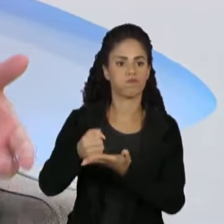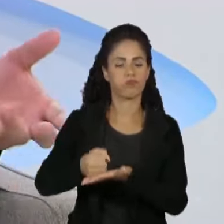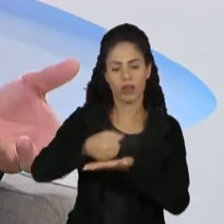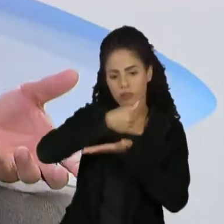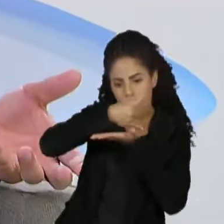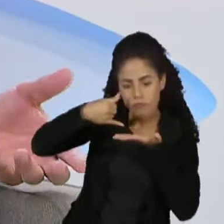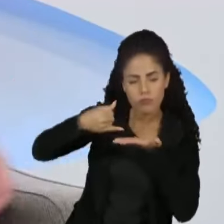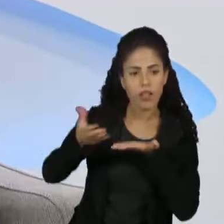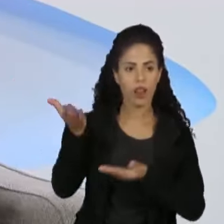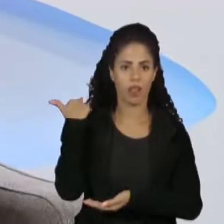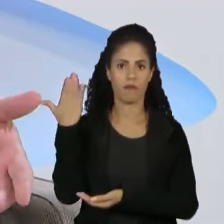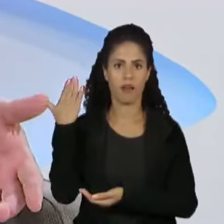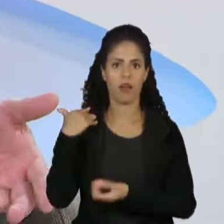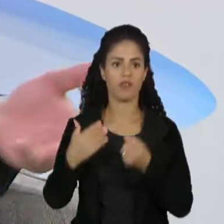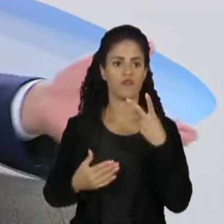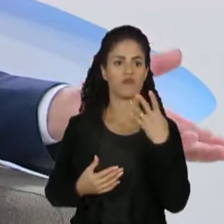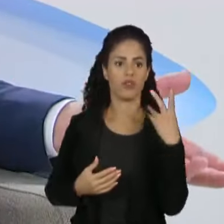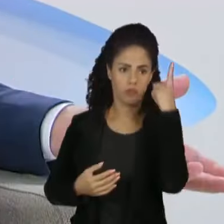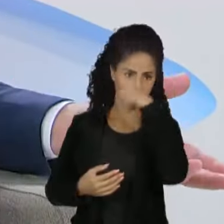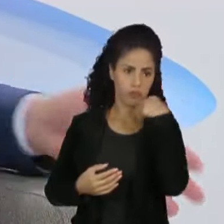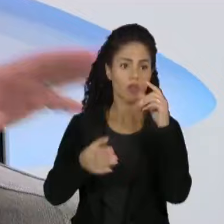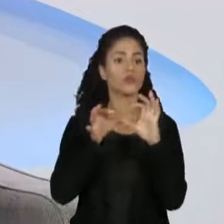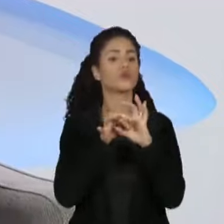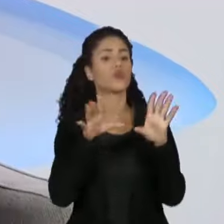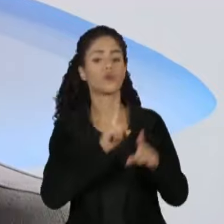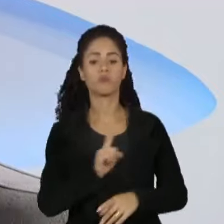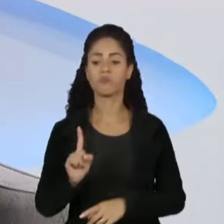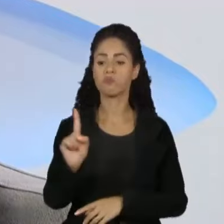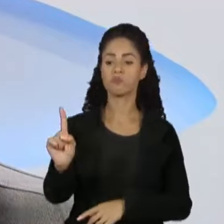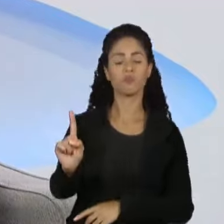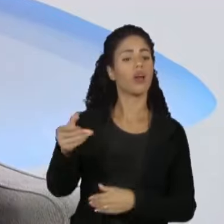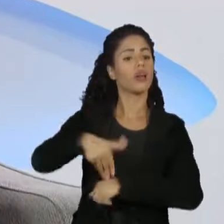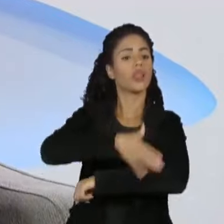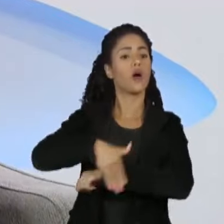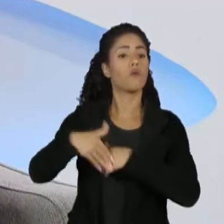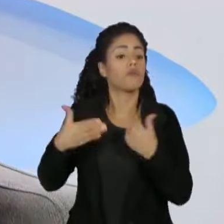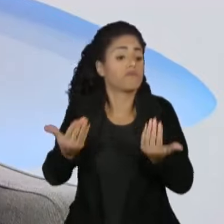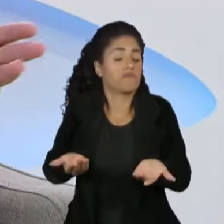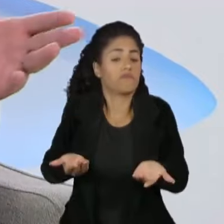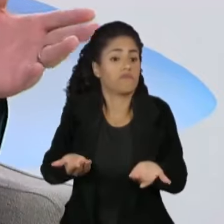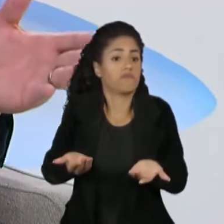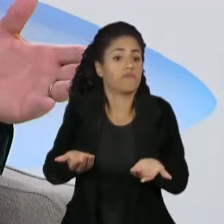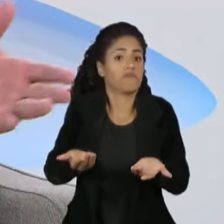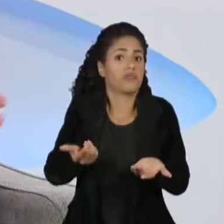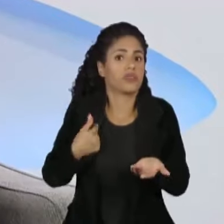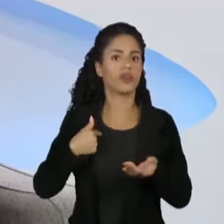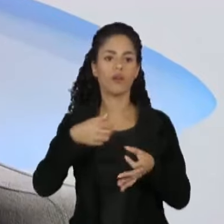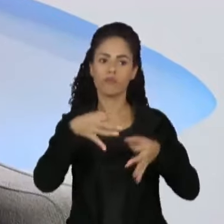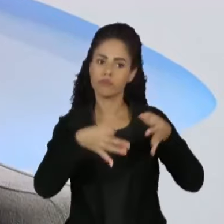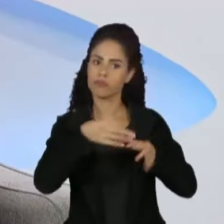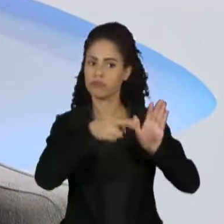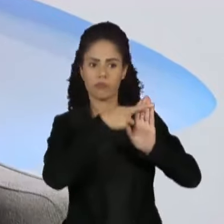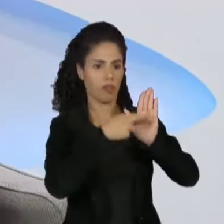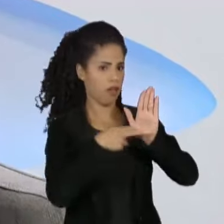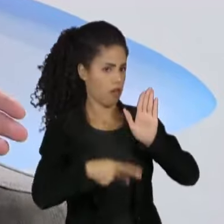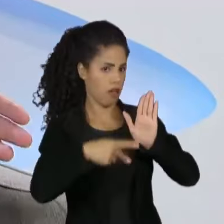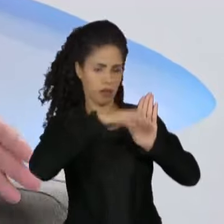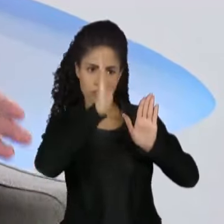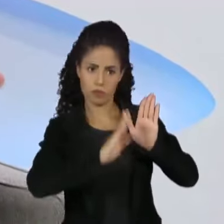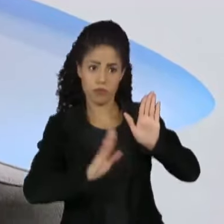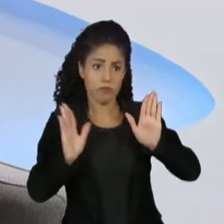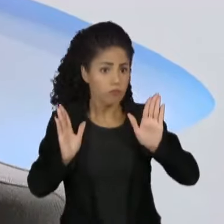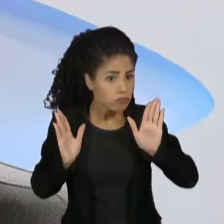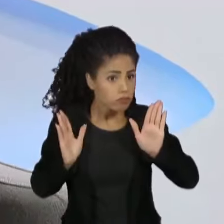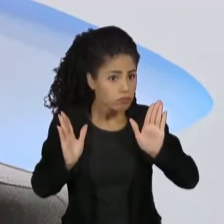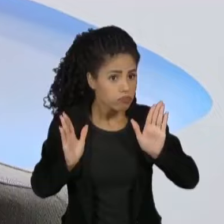Grosso há poucos dias atrás, em 24 horas estava solto. Então, nós estamos jogando com as regras da lei brasileira. E eu sempre